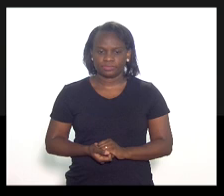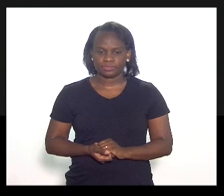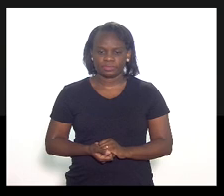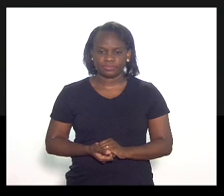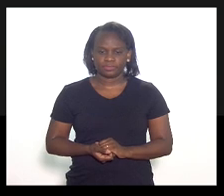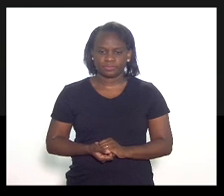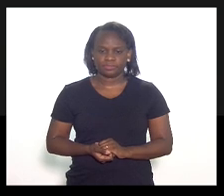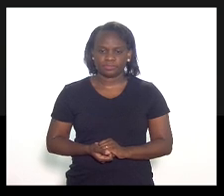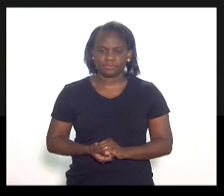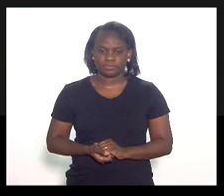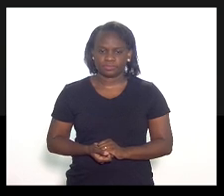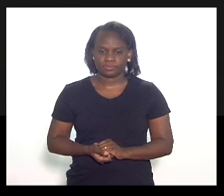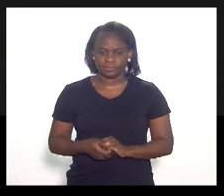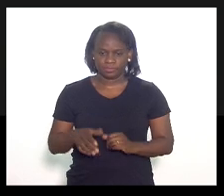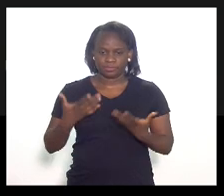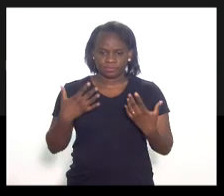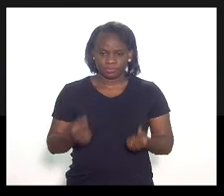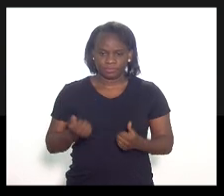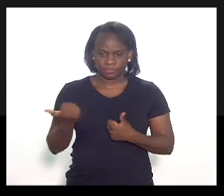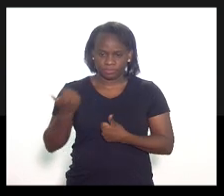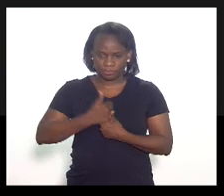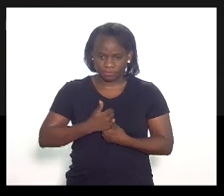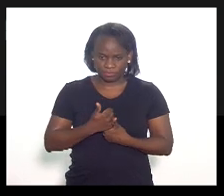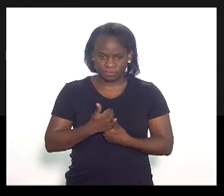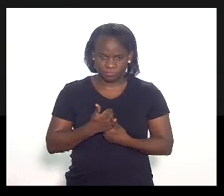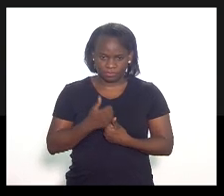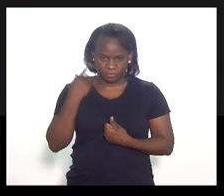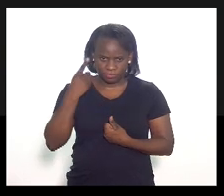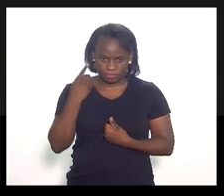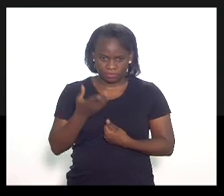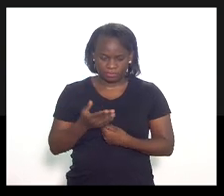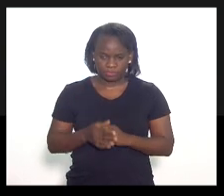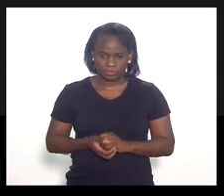A senhora é favorável ao substitutivo, deputada?